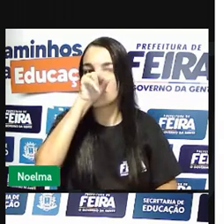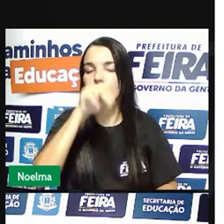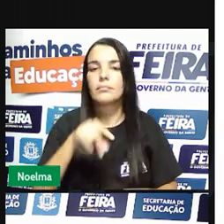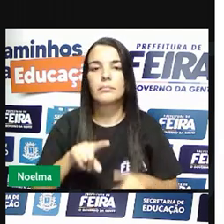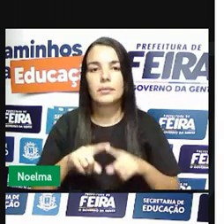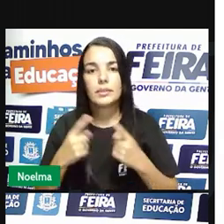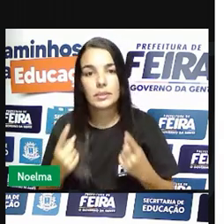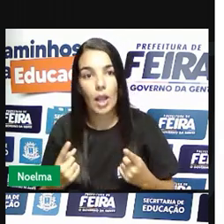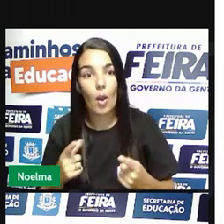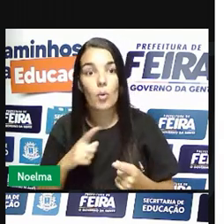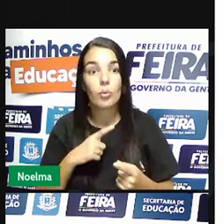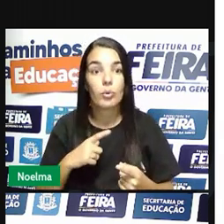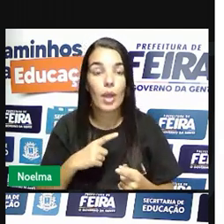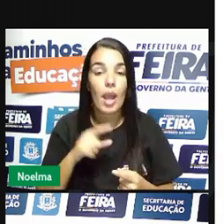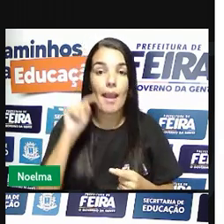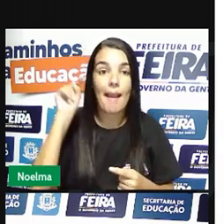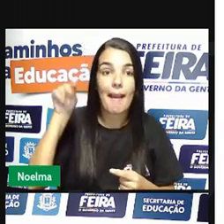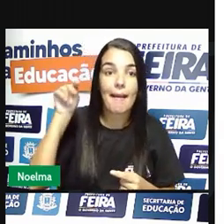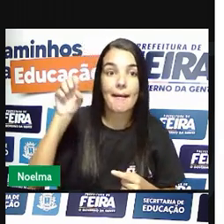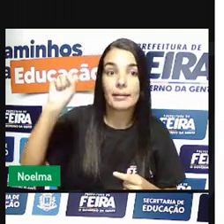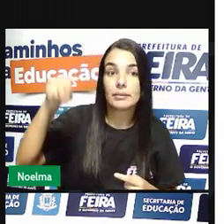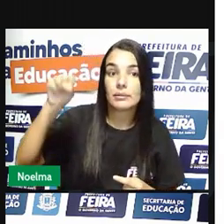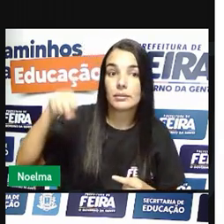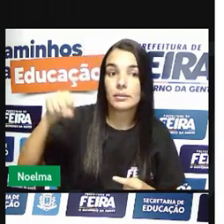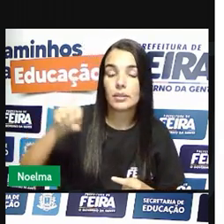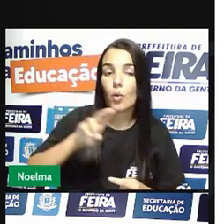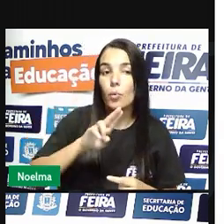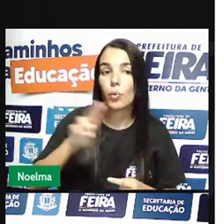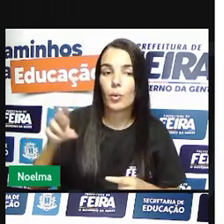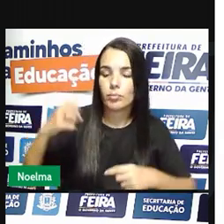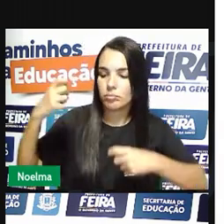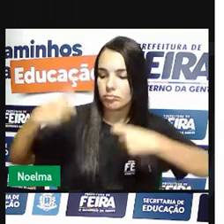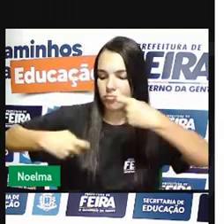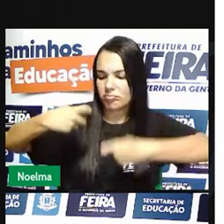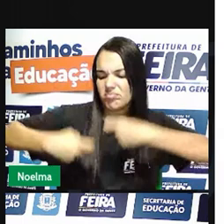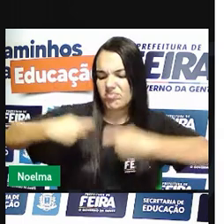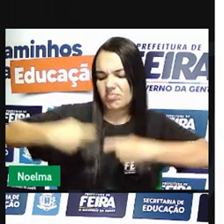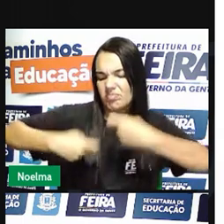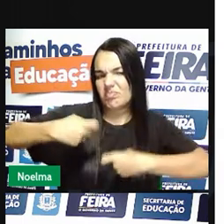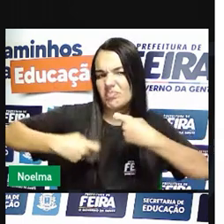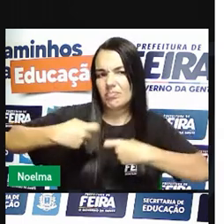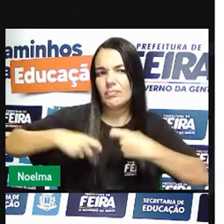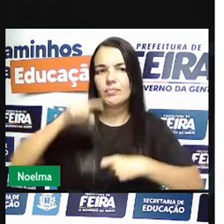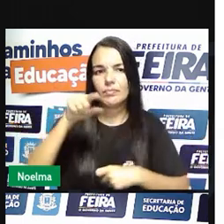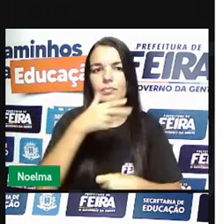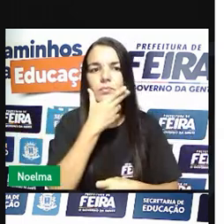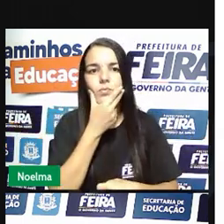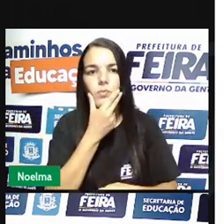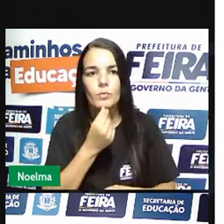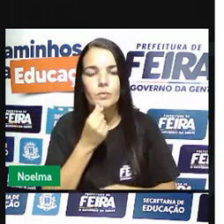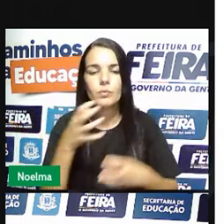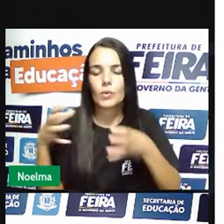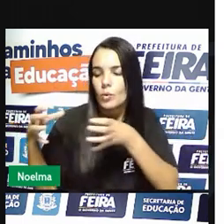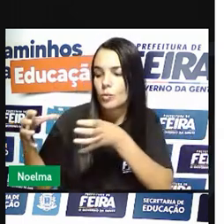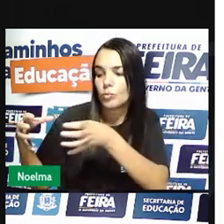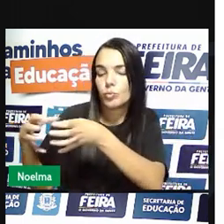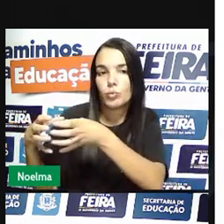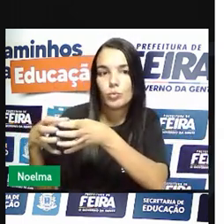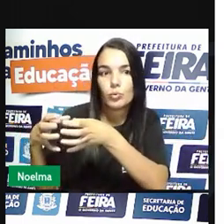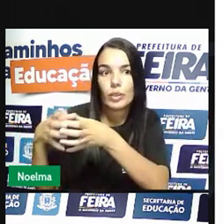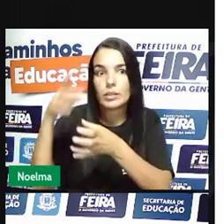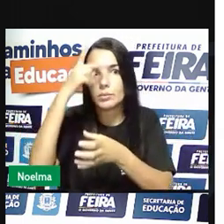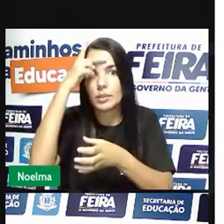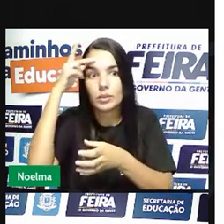última versão que nós tivemos aí a guerra dos emboabas. Os emboabas eram os